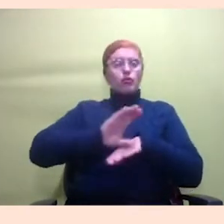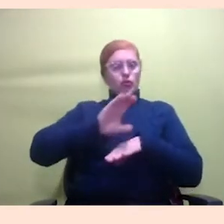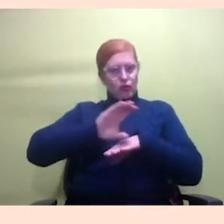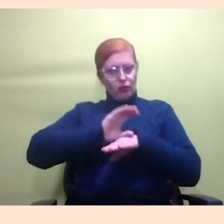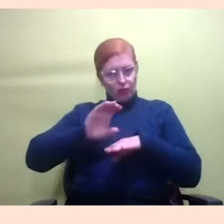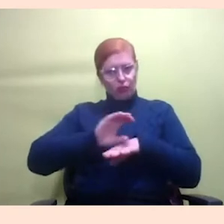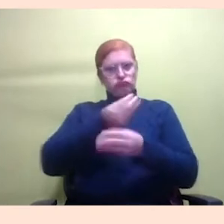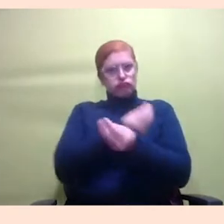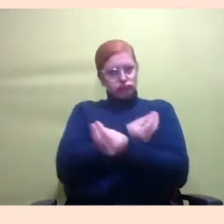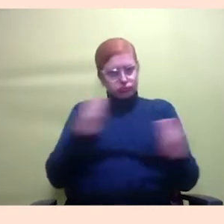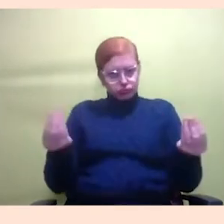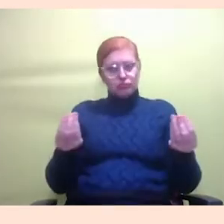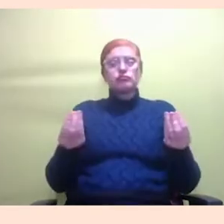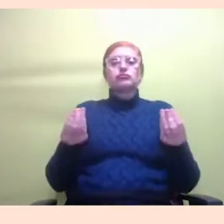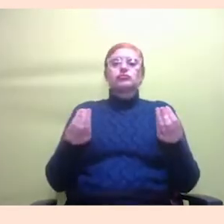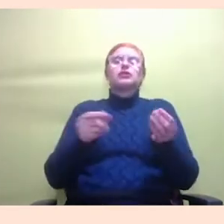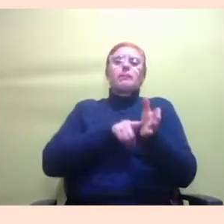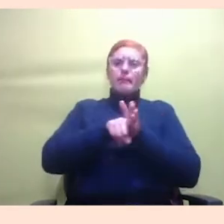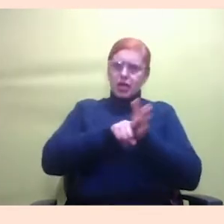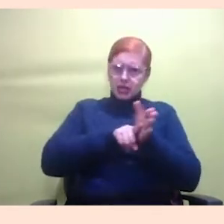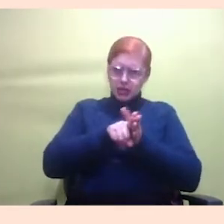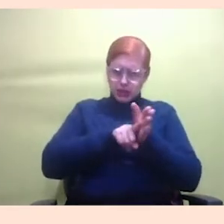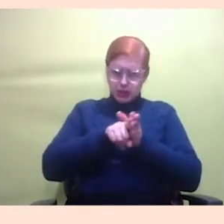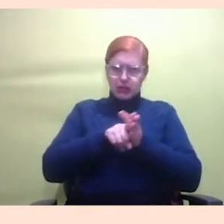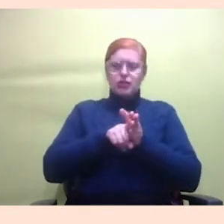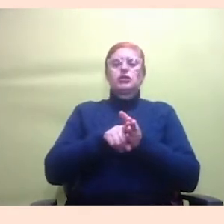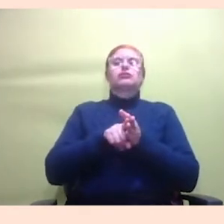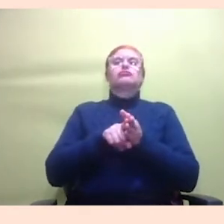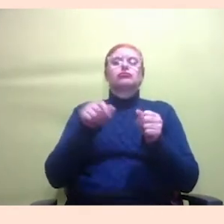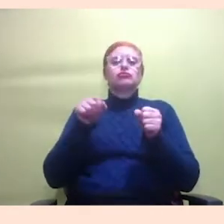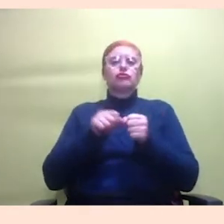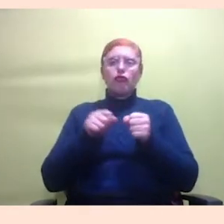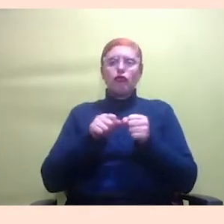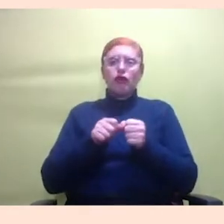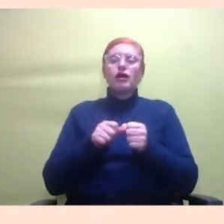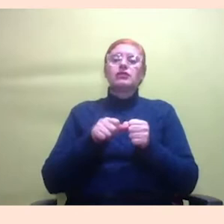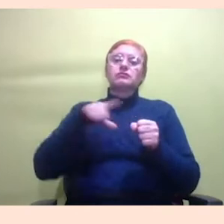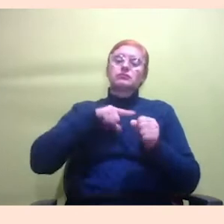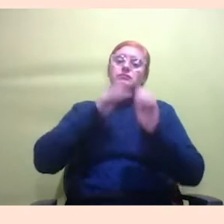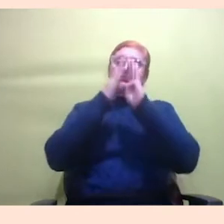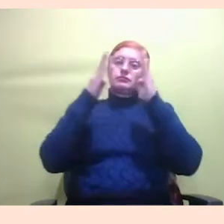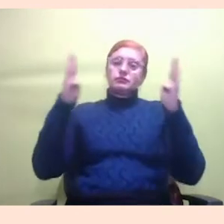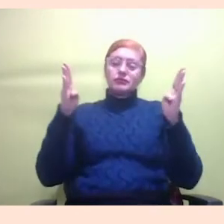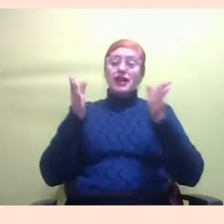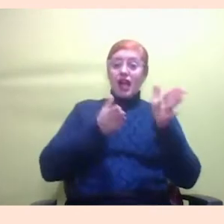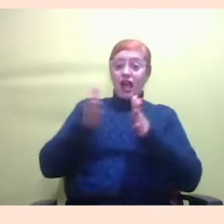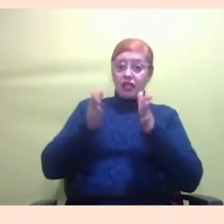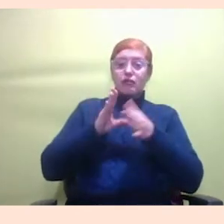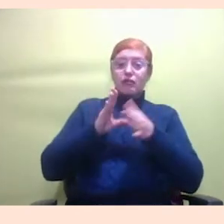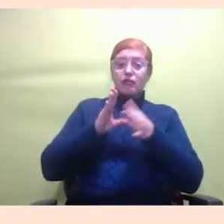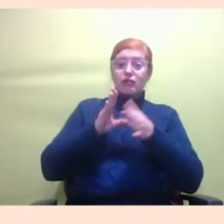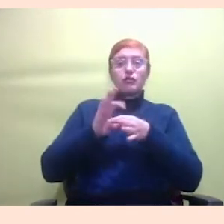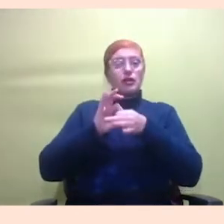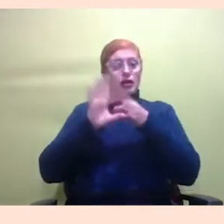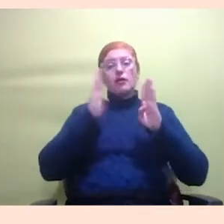são fruto de pesquisas que eu e a Sueli já fizemos. A gente tem uma biblioteca que é de acesso livre, então, é uma biblioteca com